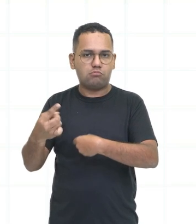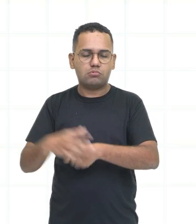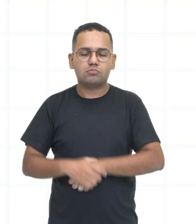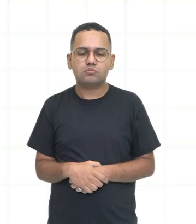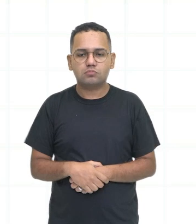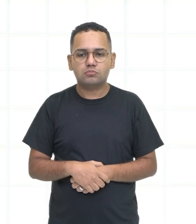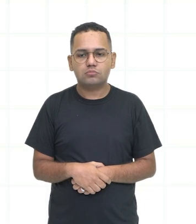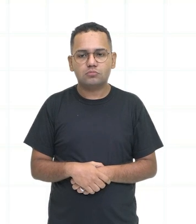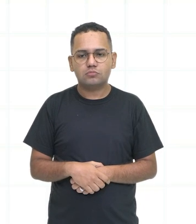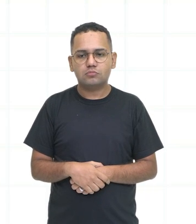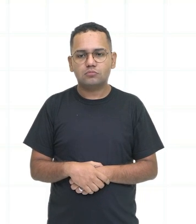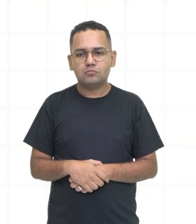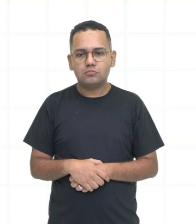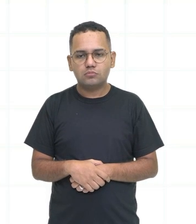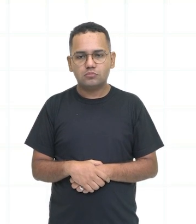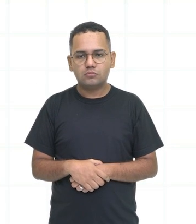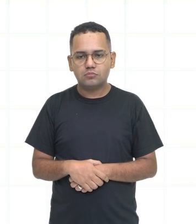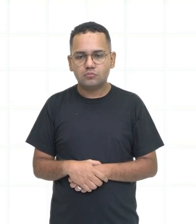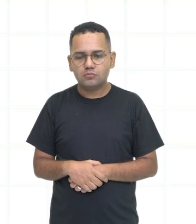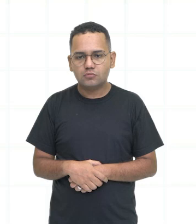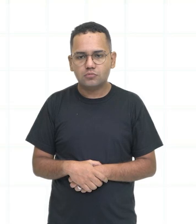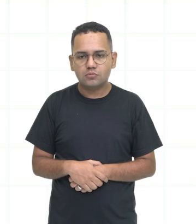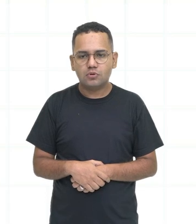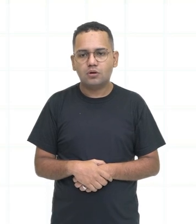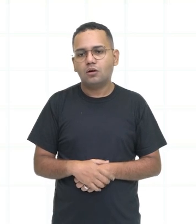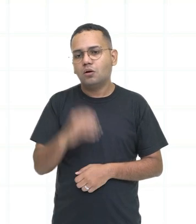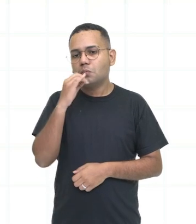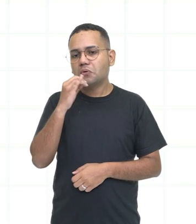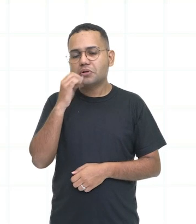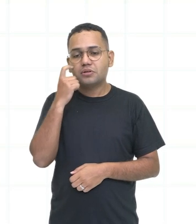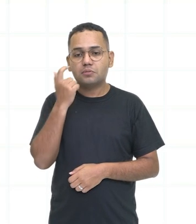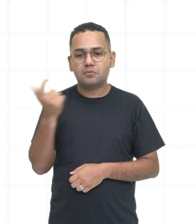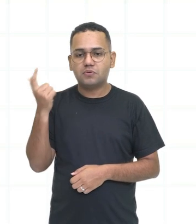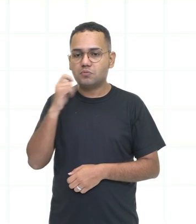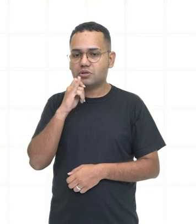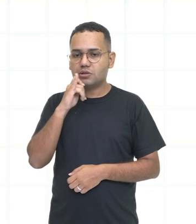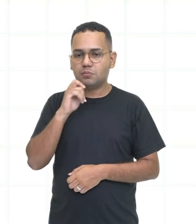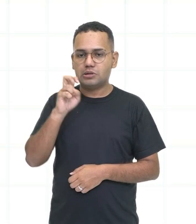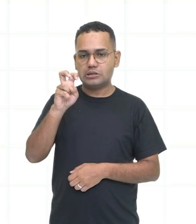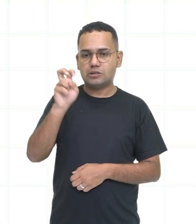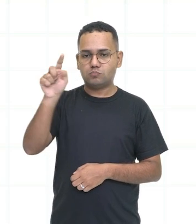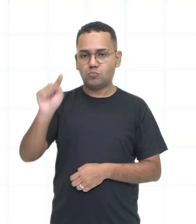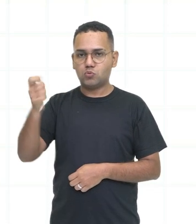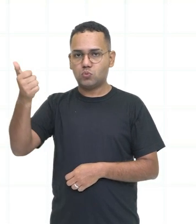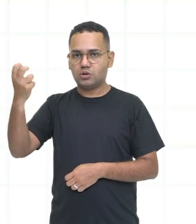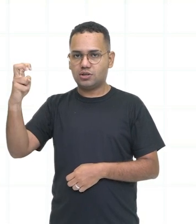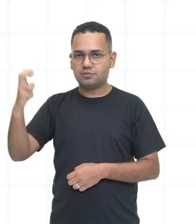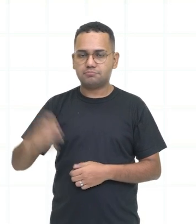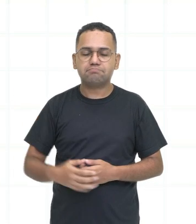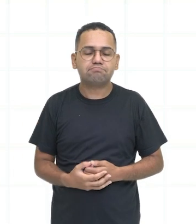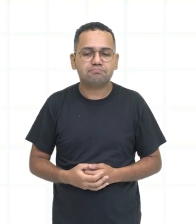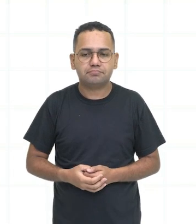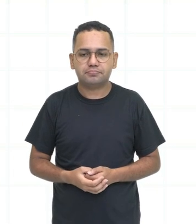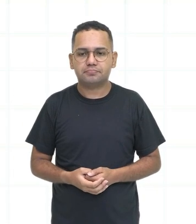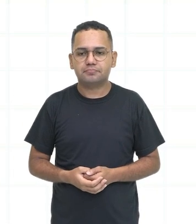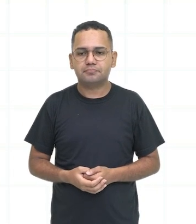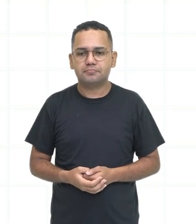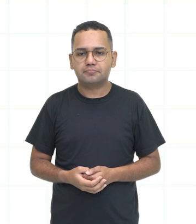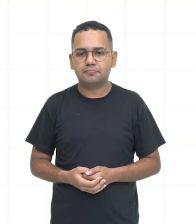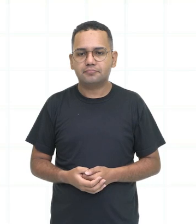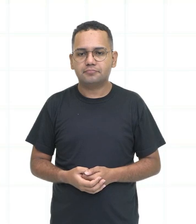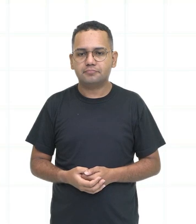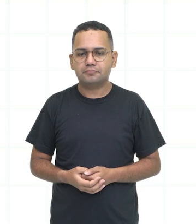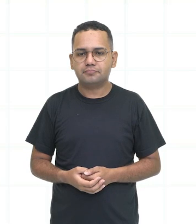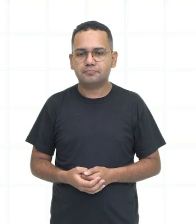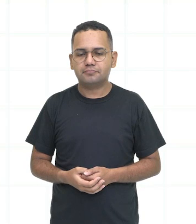né, um quarto passado da hora, como é o caso aqui, it's a quarter past five. É um quarto de